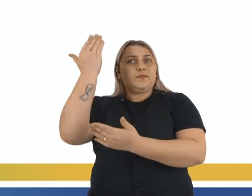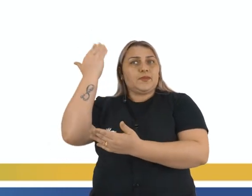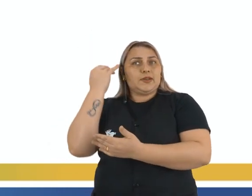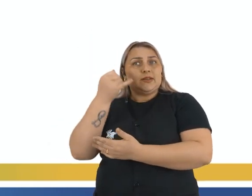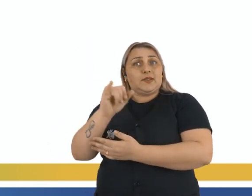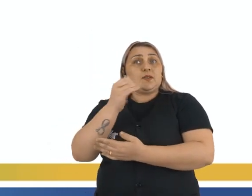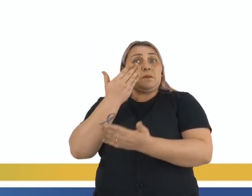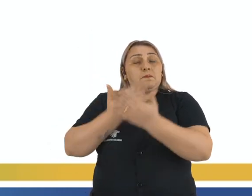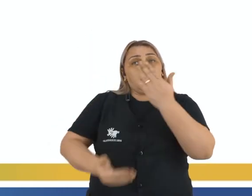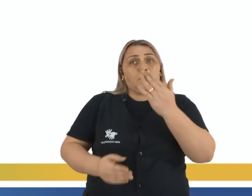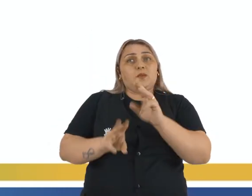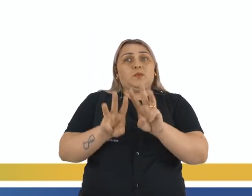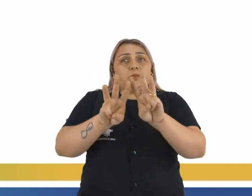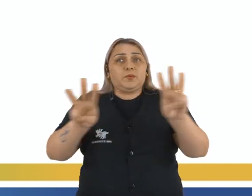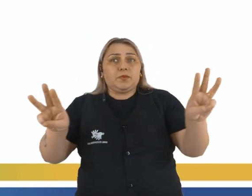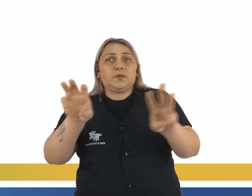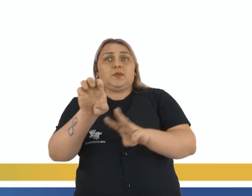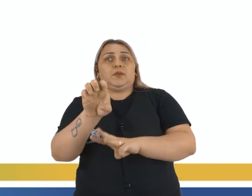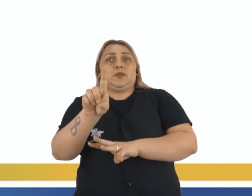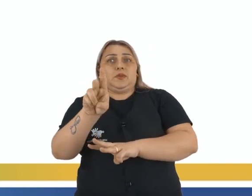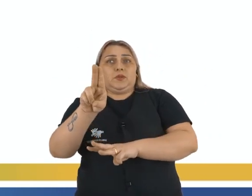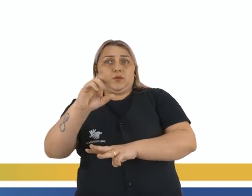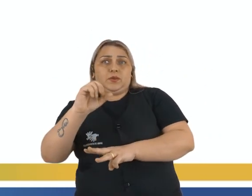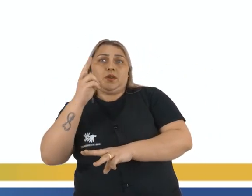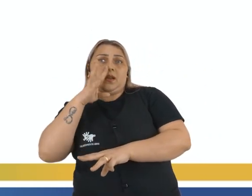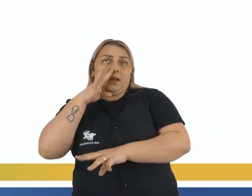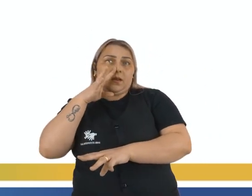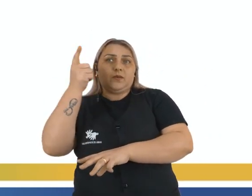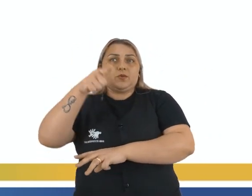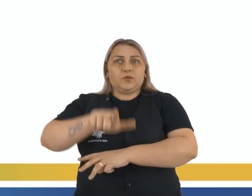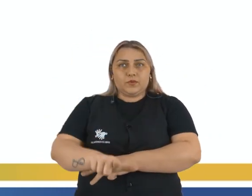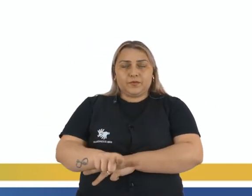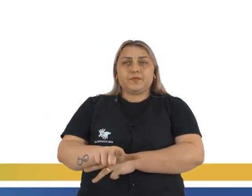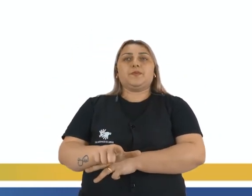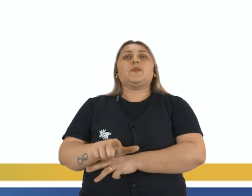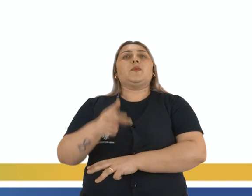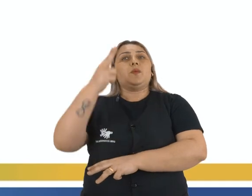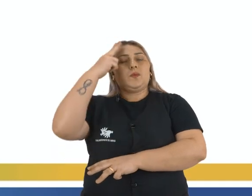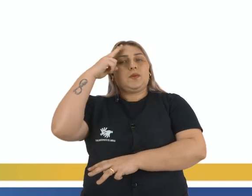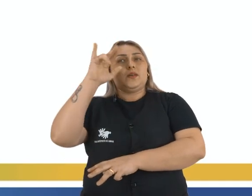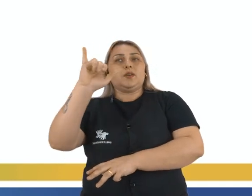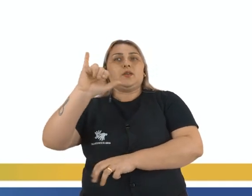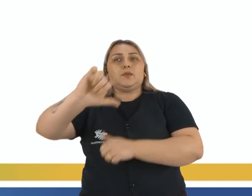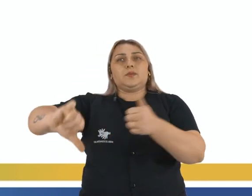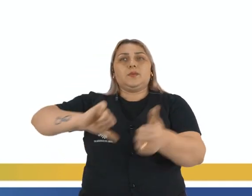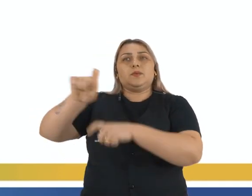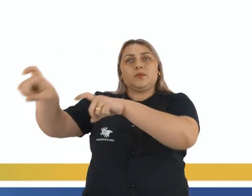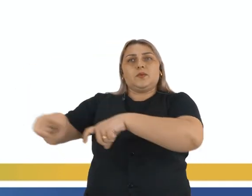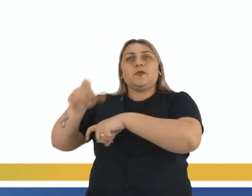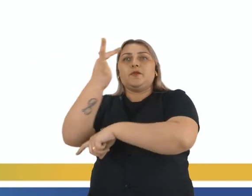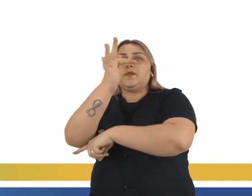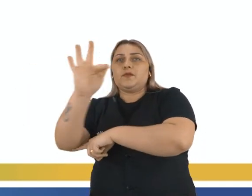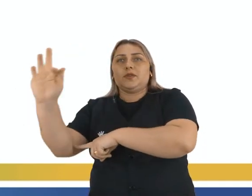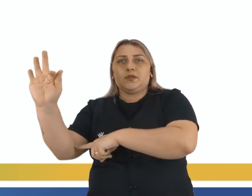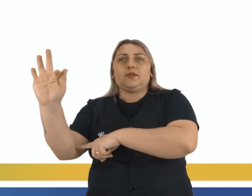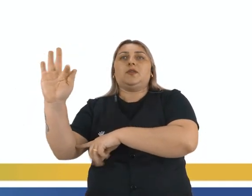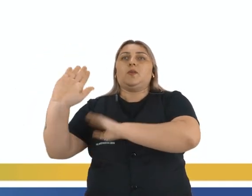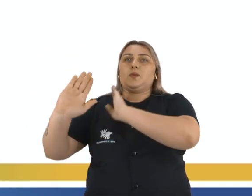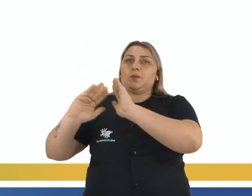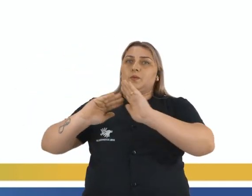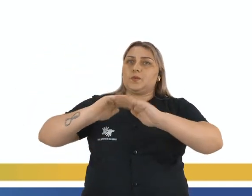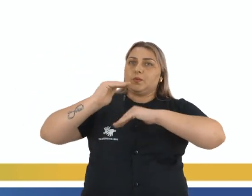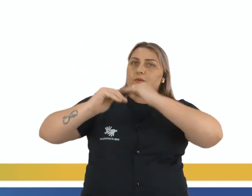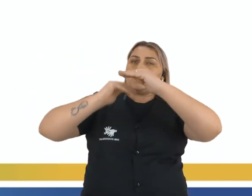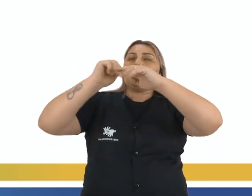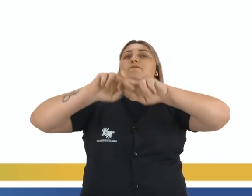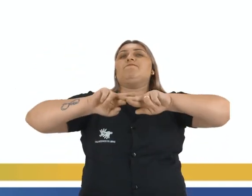você perdeu, pode acessar o portal e assistir. O Haiti se torna uma colônia francesa, então o processo foi um pouquinho diferente, por isso